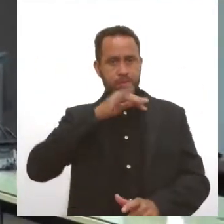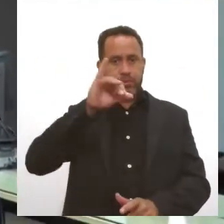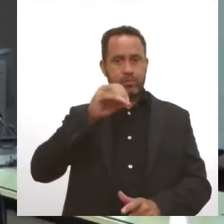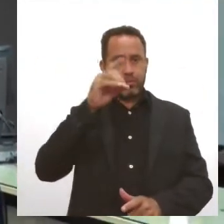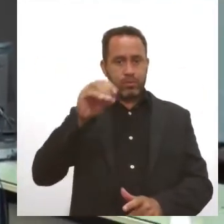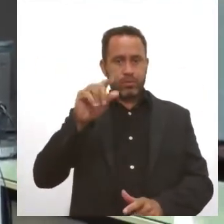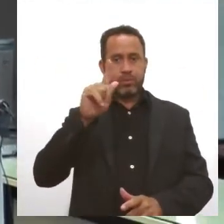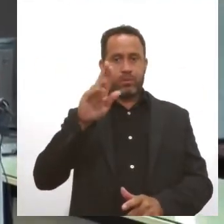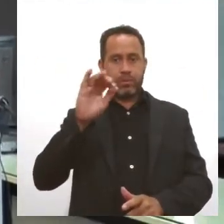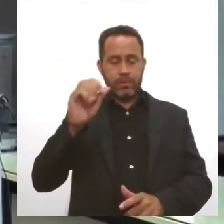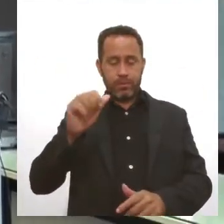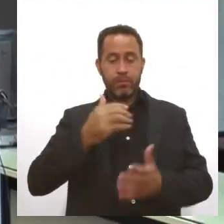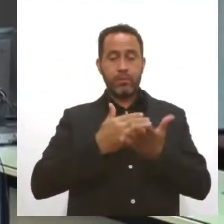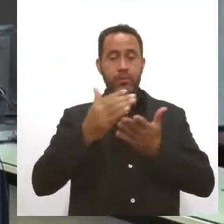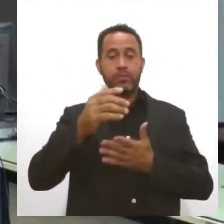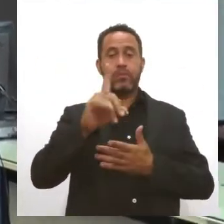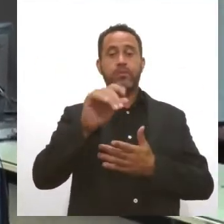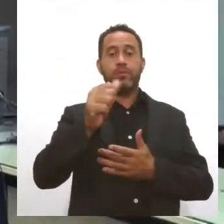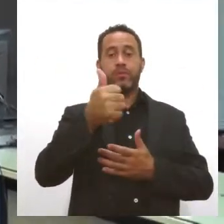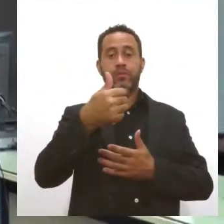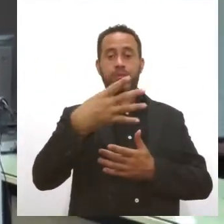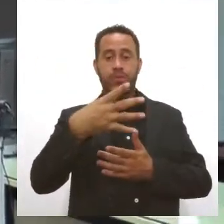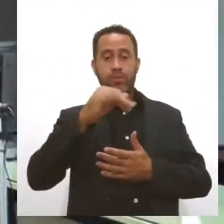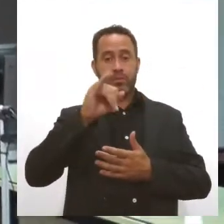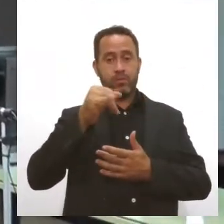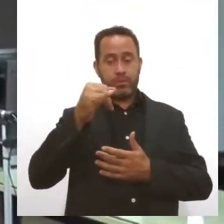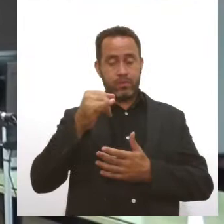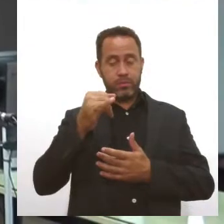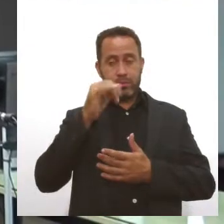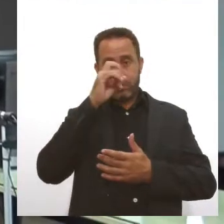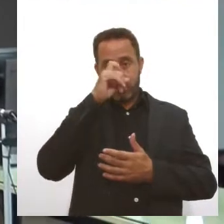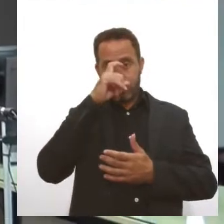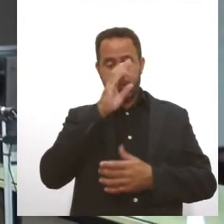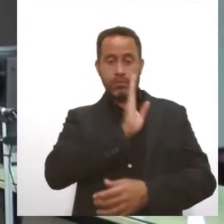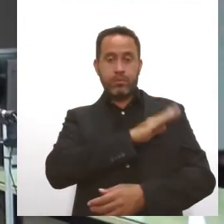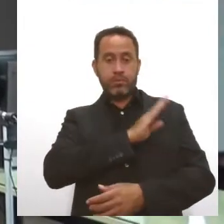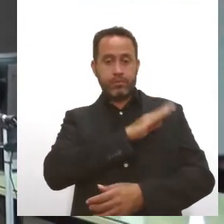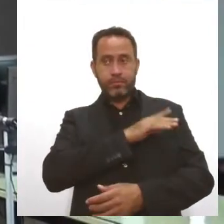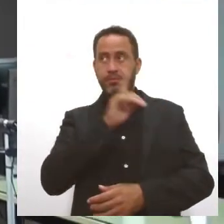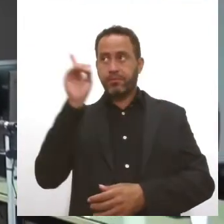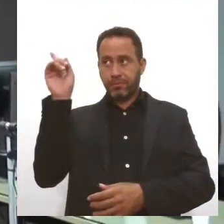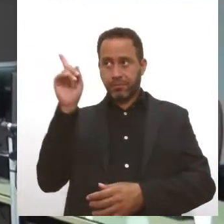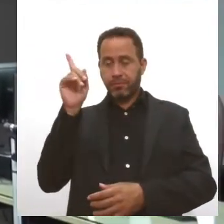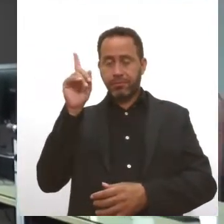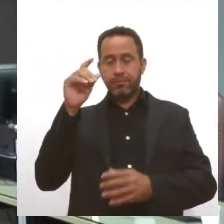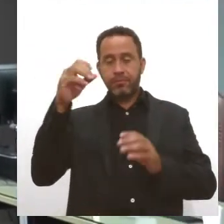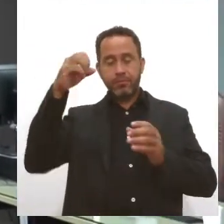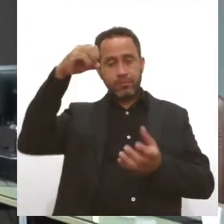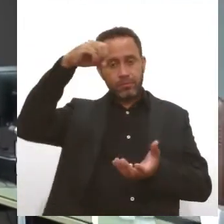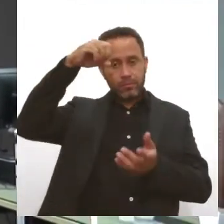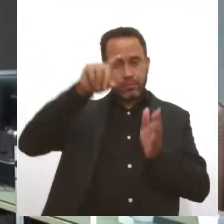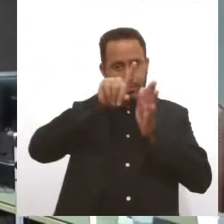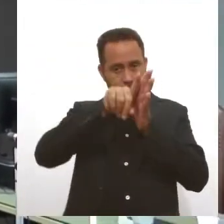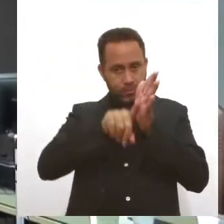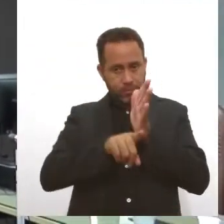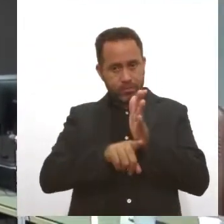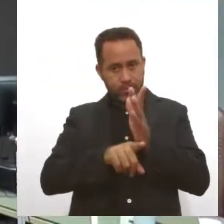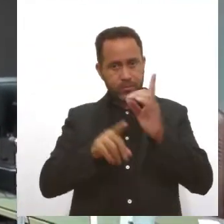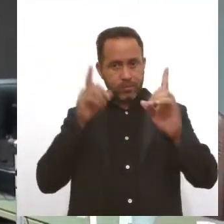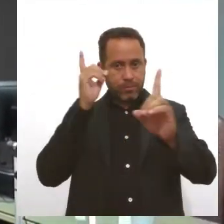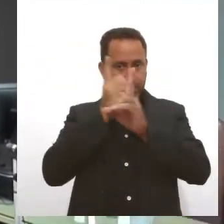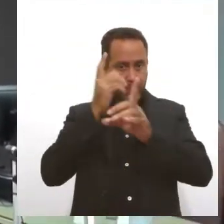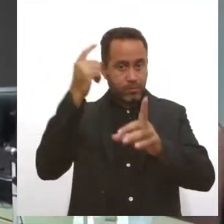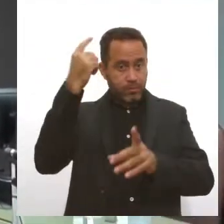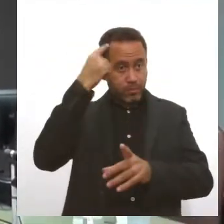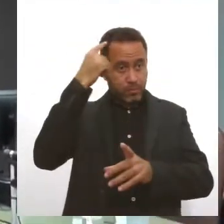desde o dia 24 de janeiro, internado aqui no Hospital de Urgência. Depois de uma ressonância que ele fez, foi detectado um tumor na cabeça e